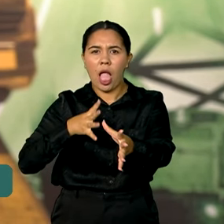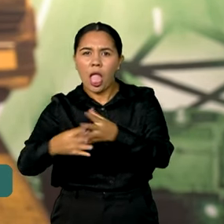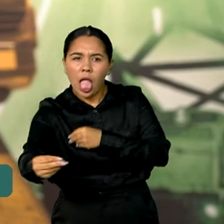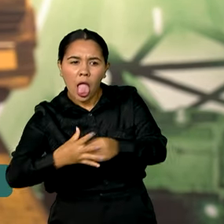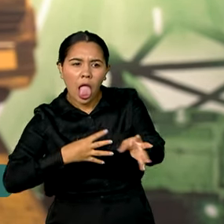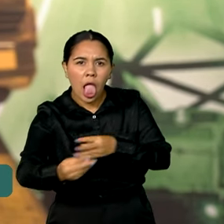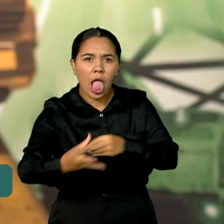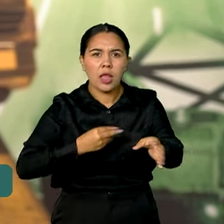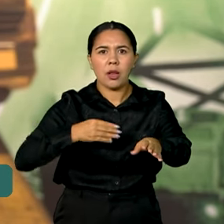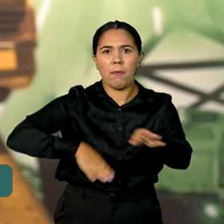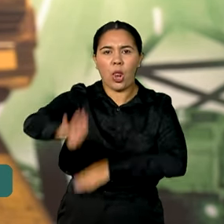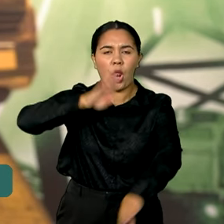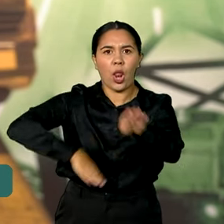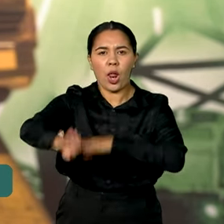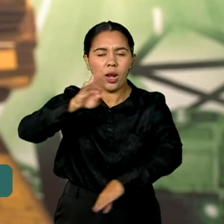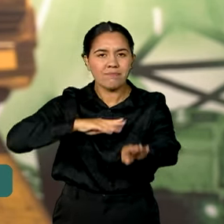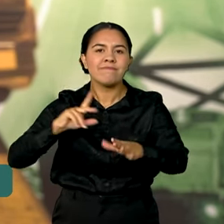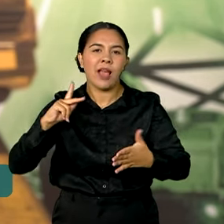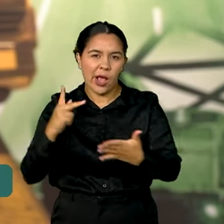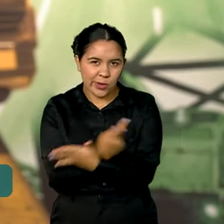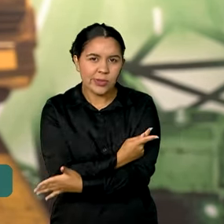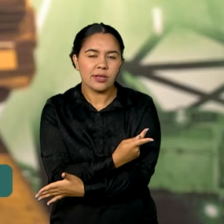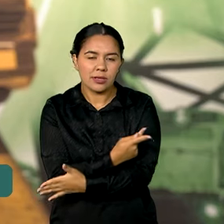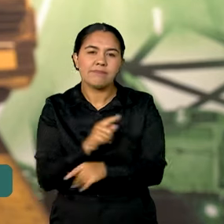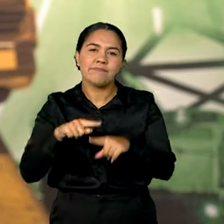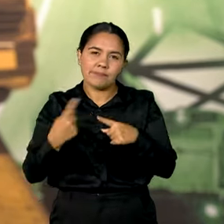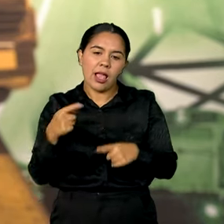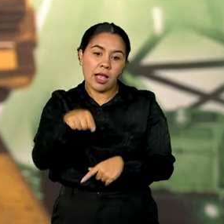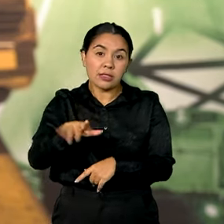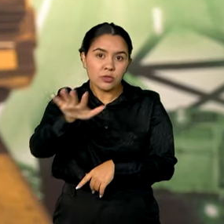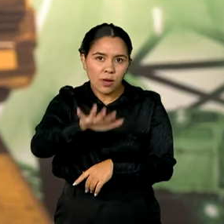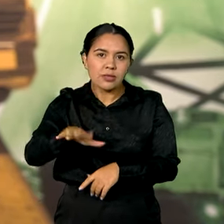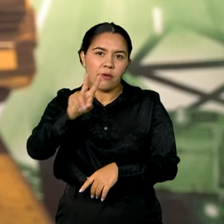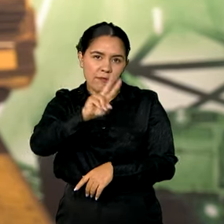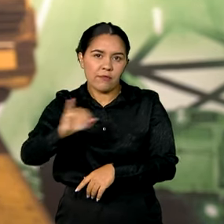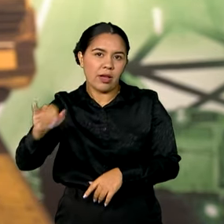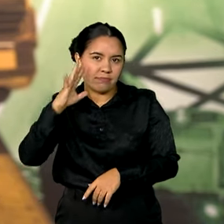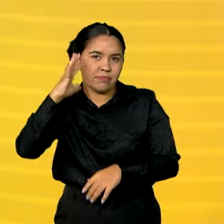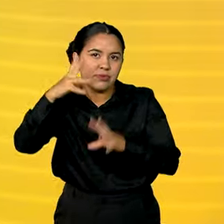convencional de pesagem e essa é uma situação que não vai mais ocorrer.